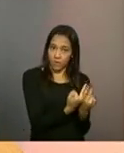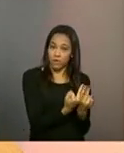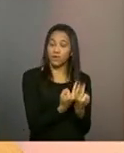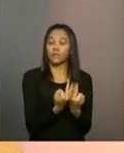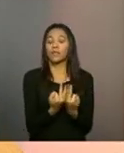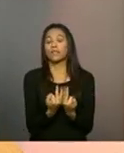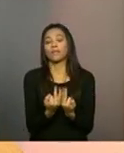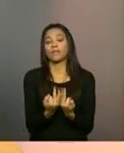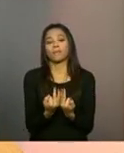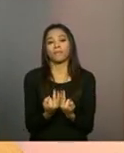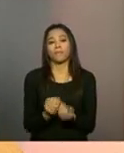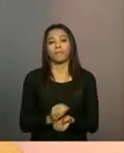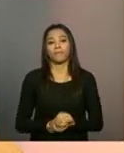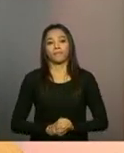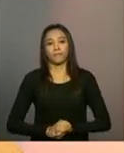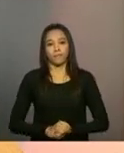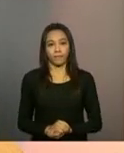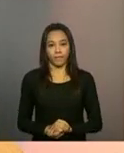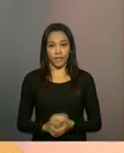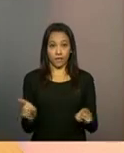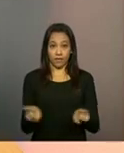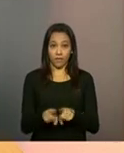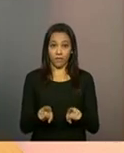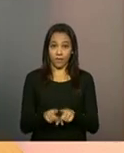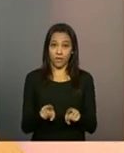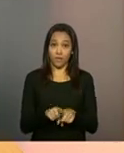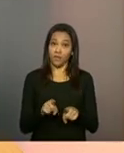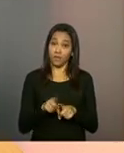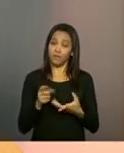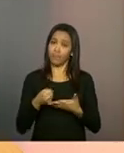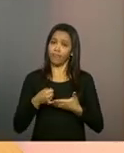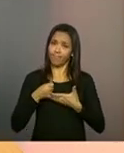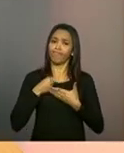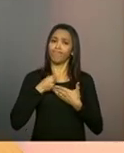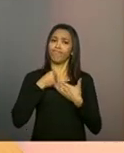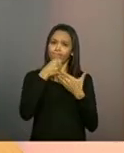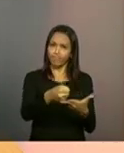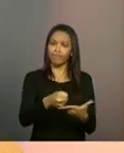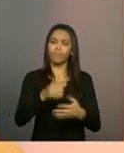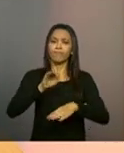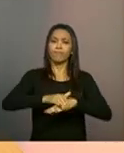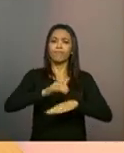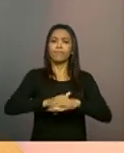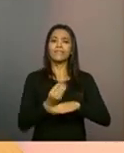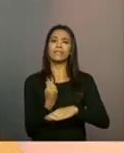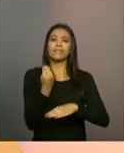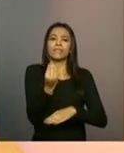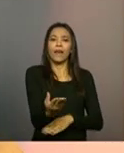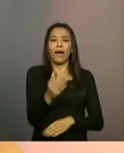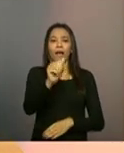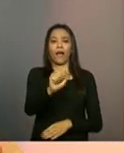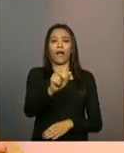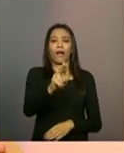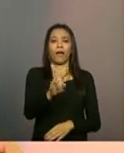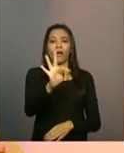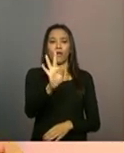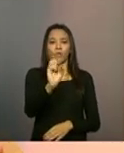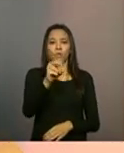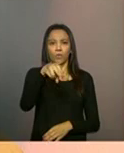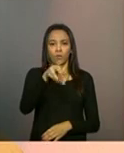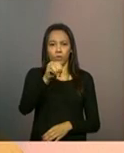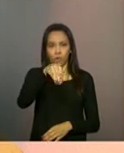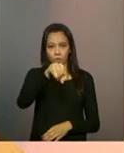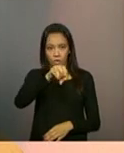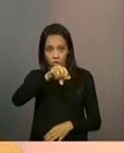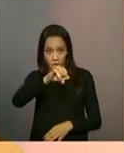ensejar o protagonismo dessas famílias, sua autonomia, né? Então ele realmente tem um caráter amplo